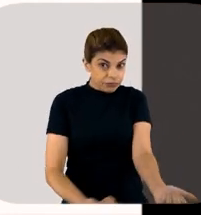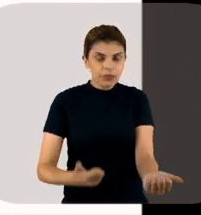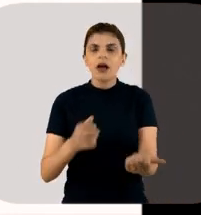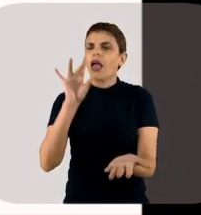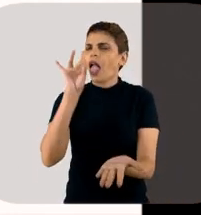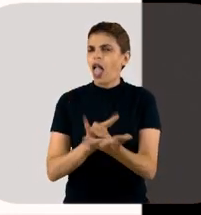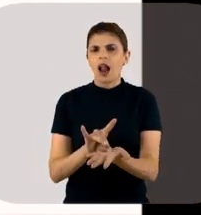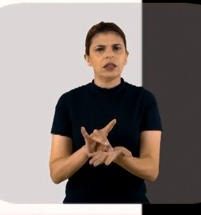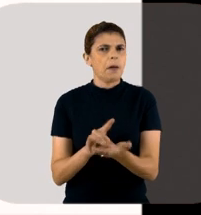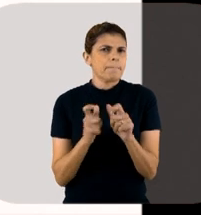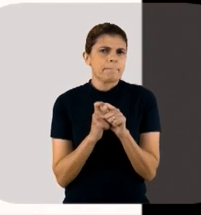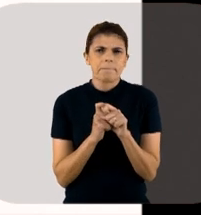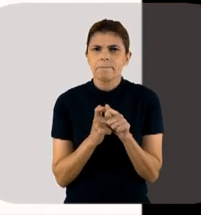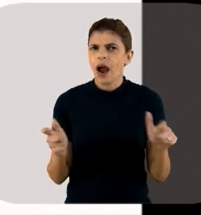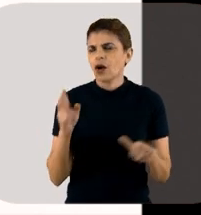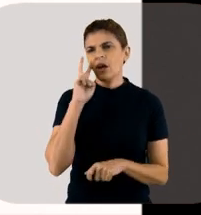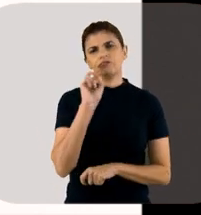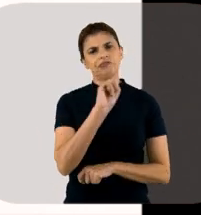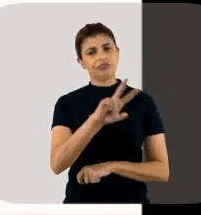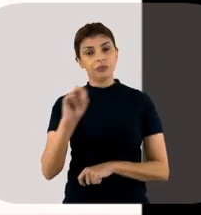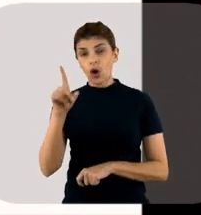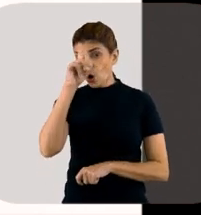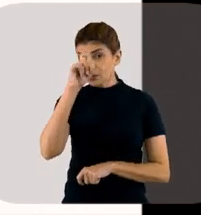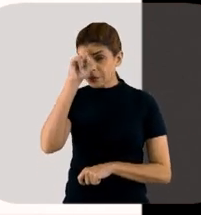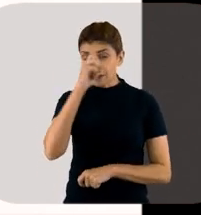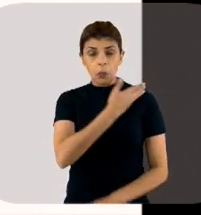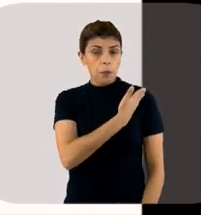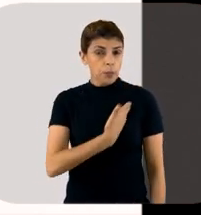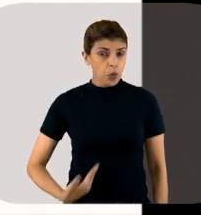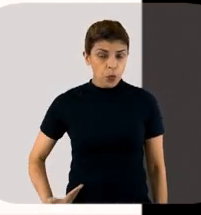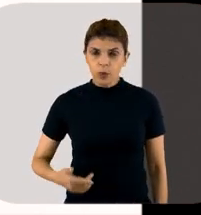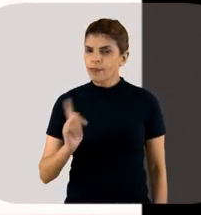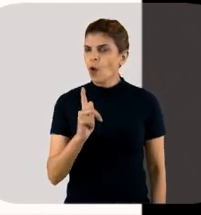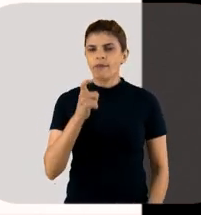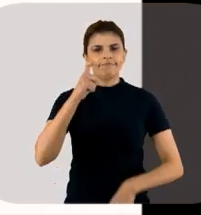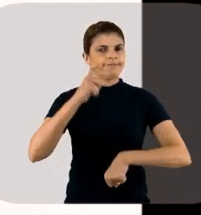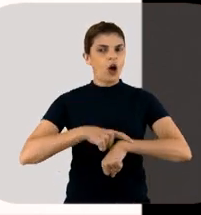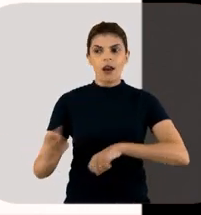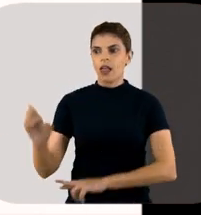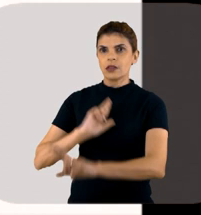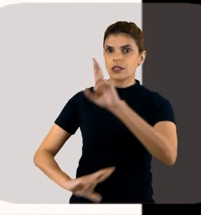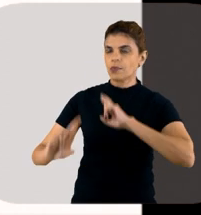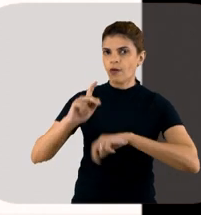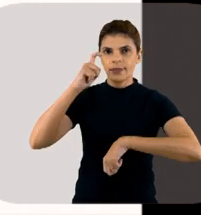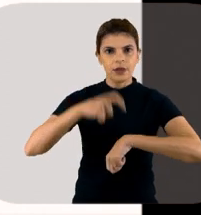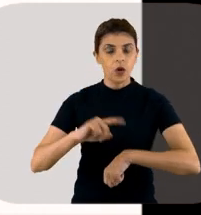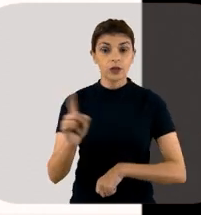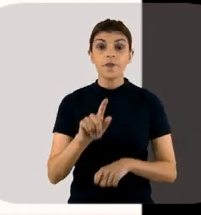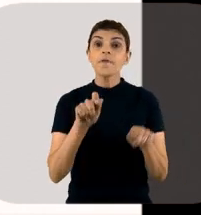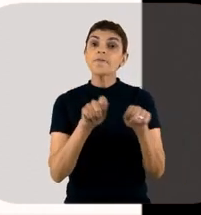maioria da nossa realidade de hospital público, a gente não tem de imediato esses exames,